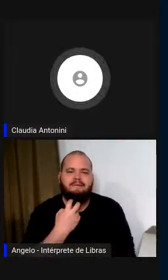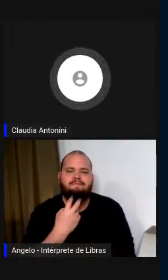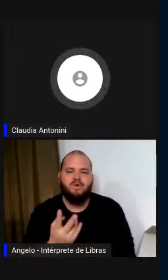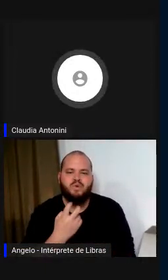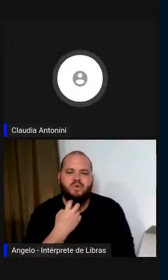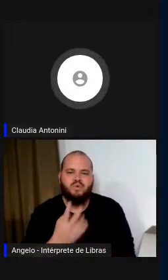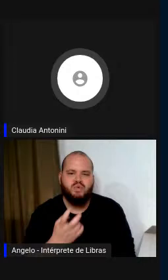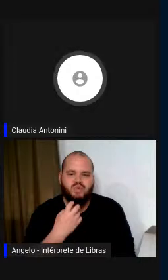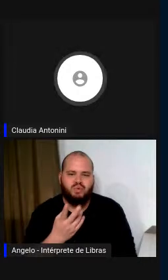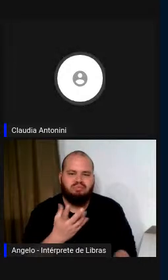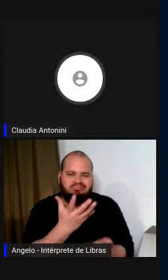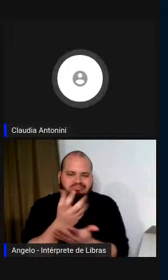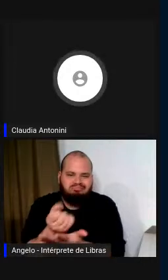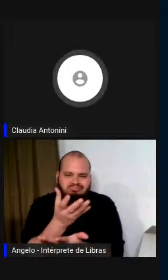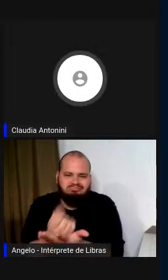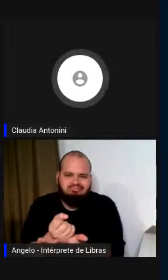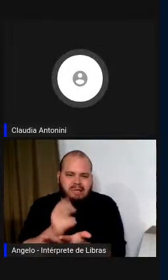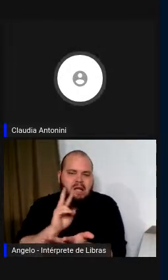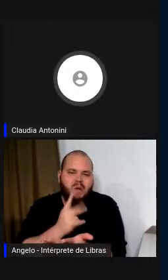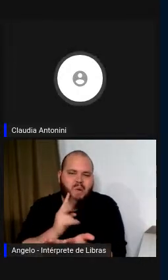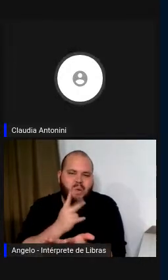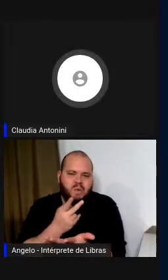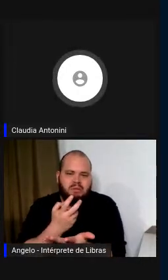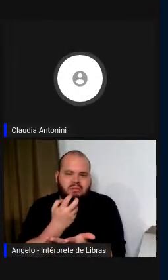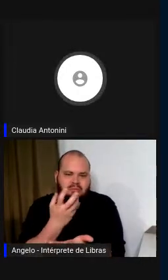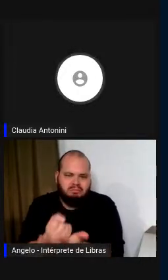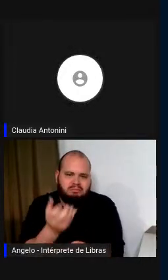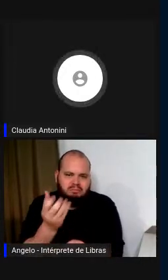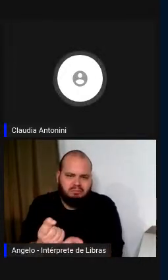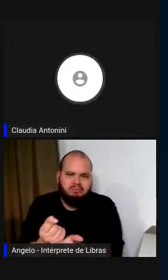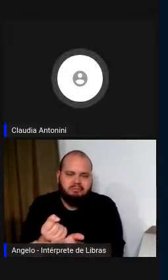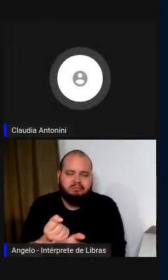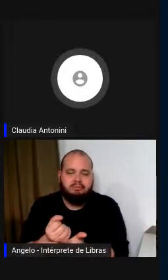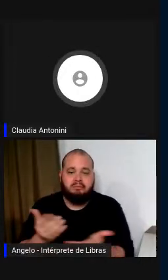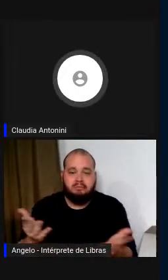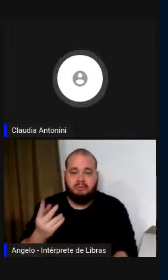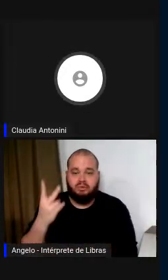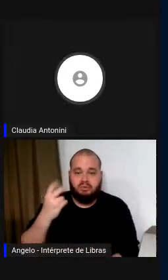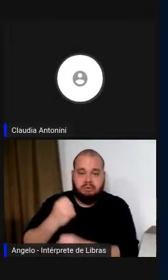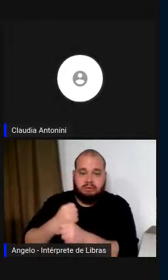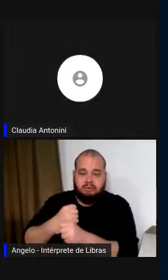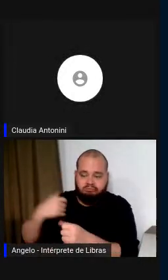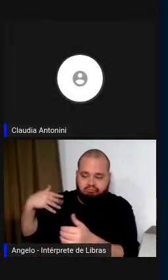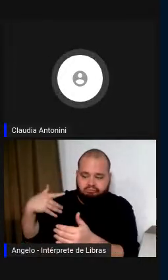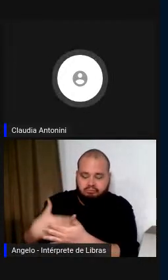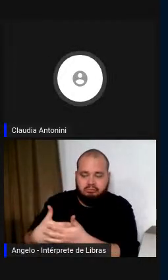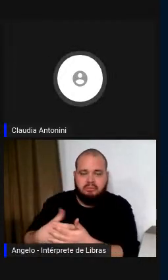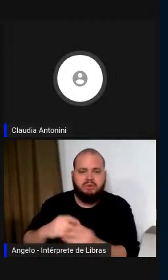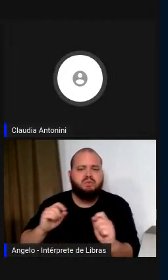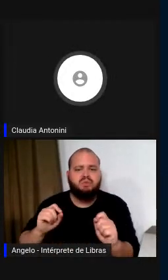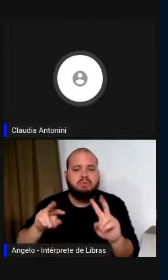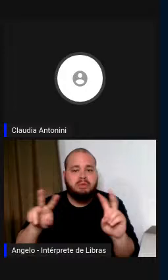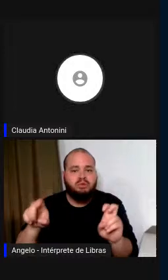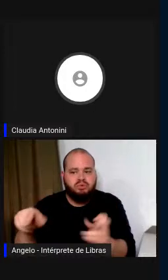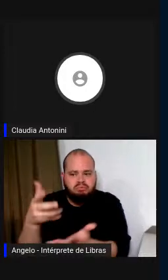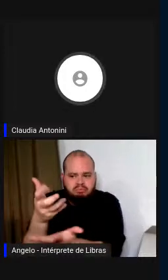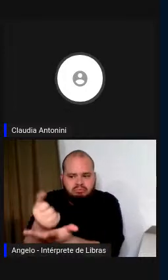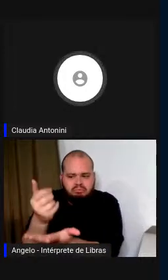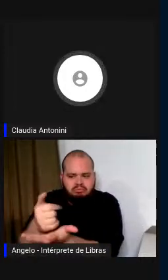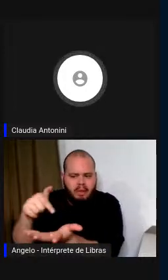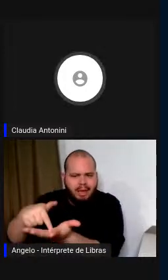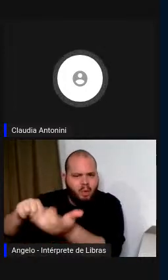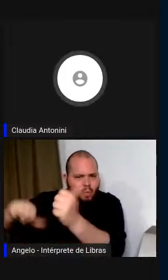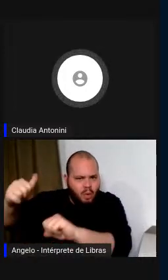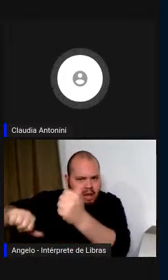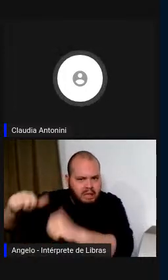A coisa interessante nos últimos dois, três anos é a qualidade do reconhecimento da